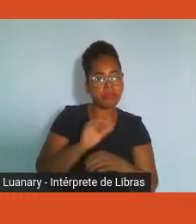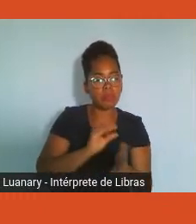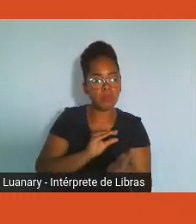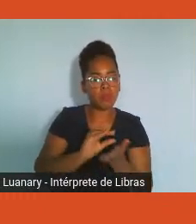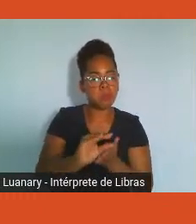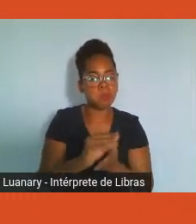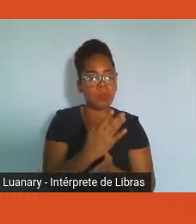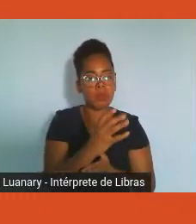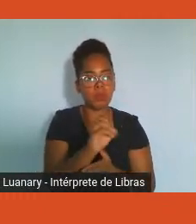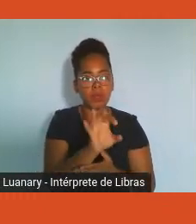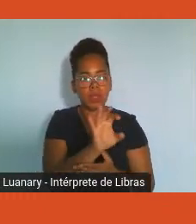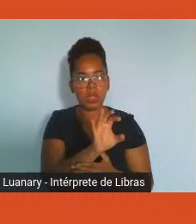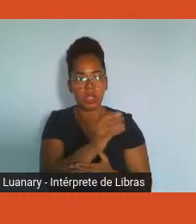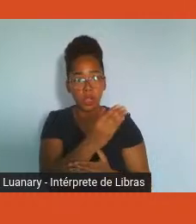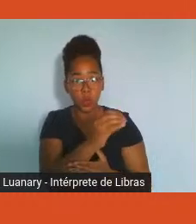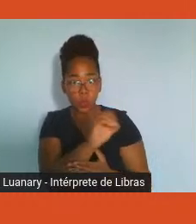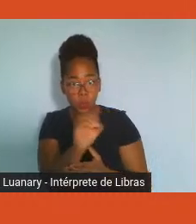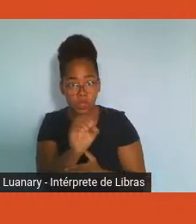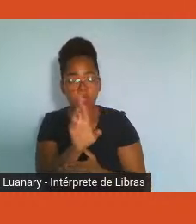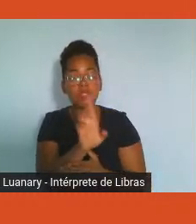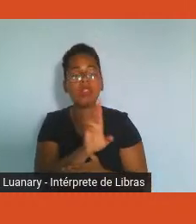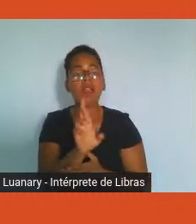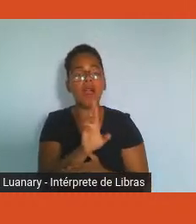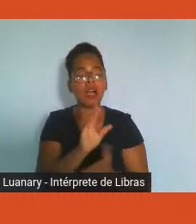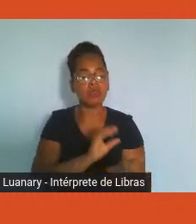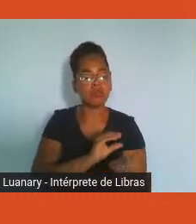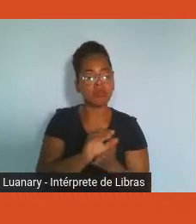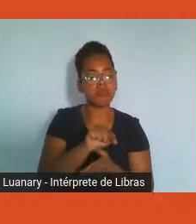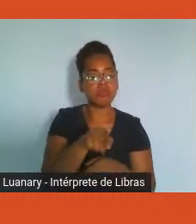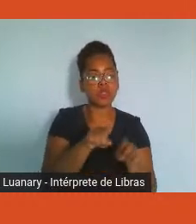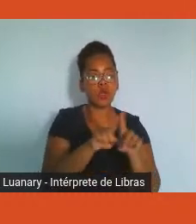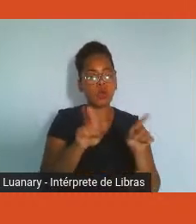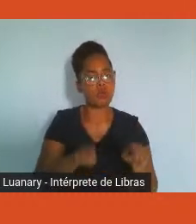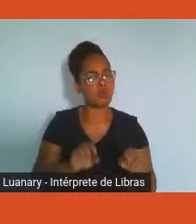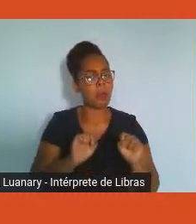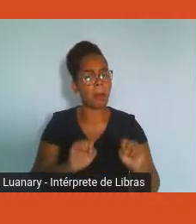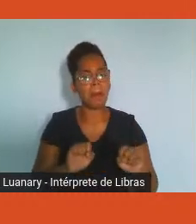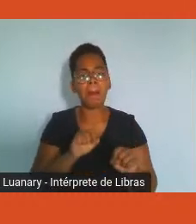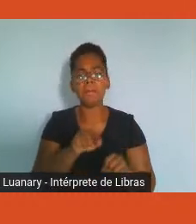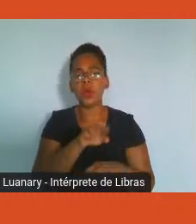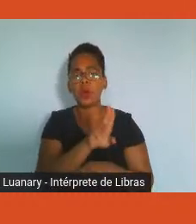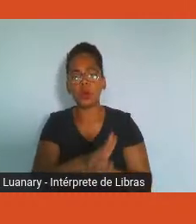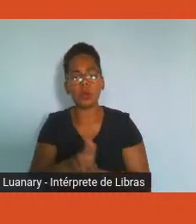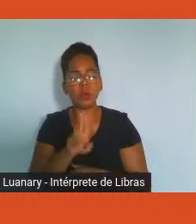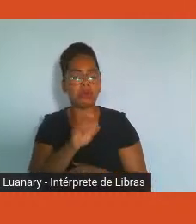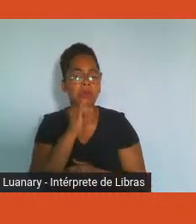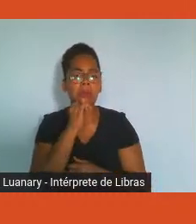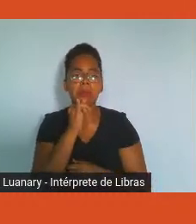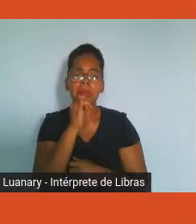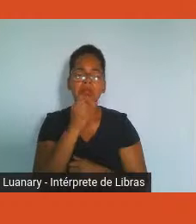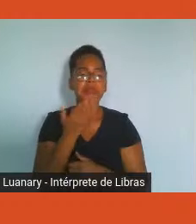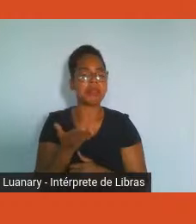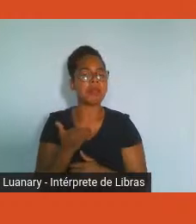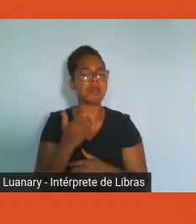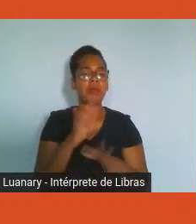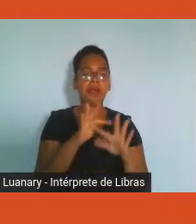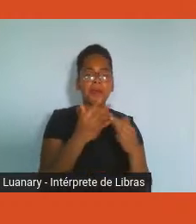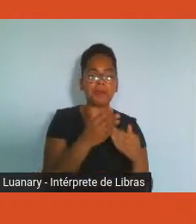ou também por um familiar com atividades que eles pudessem escolher voltados para o bem-estar, yoga, pilates,